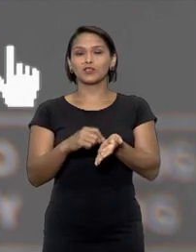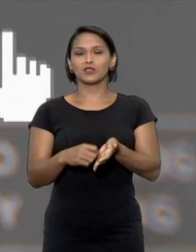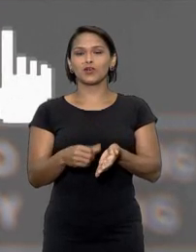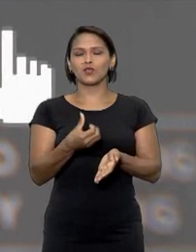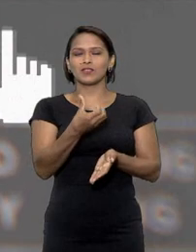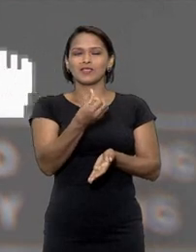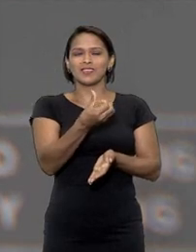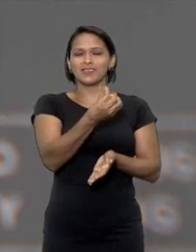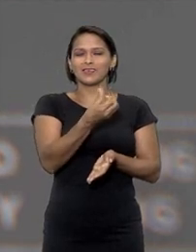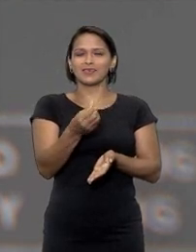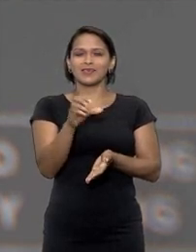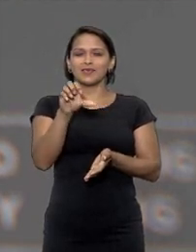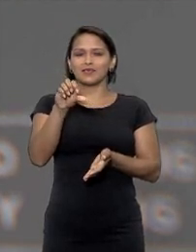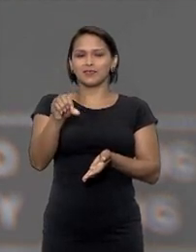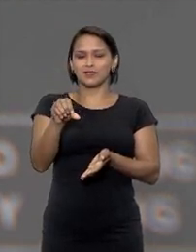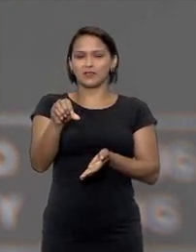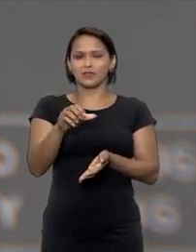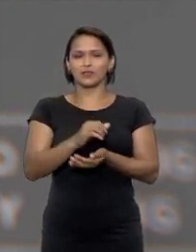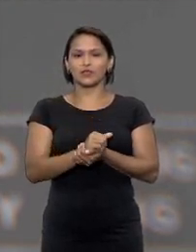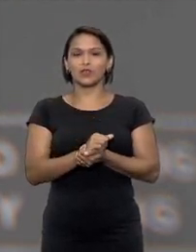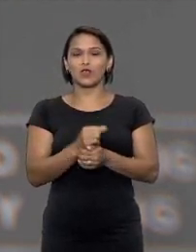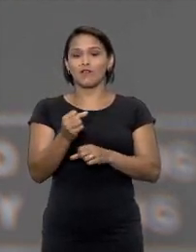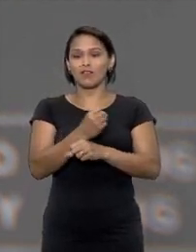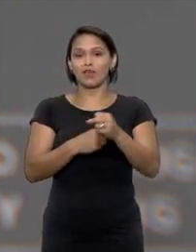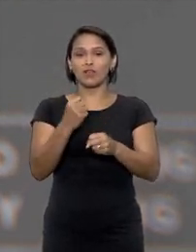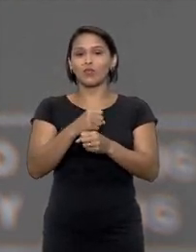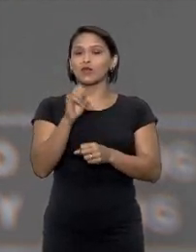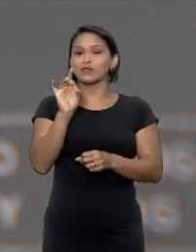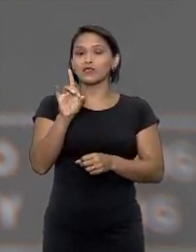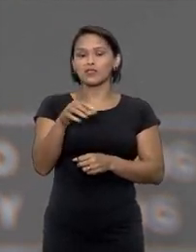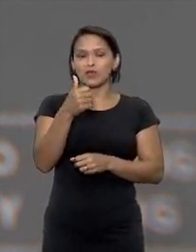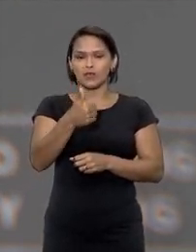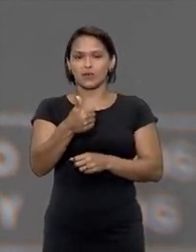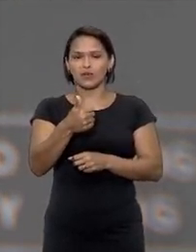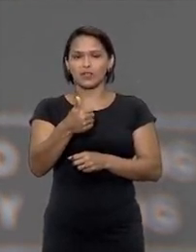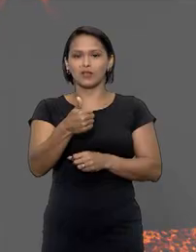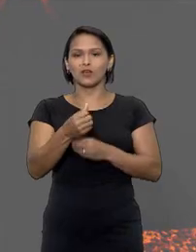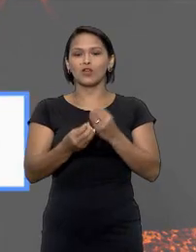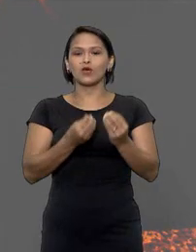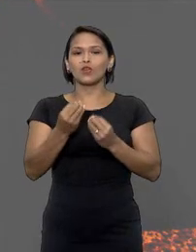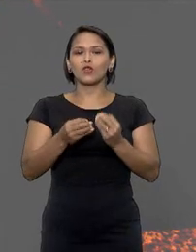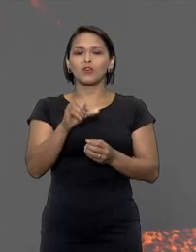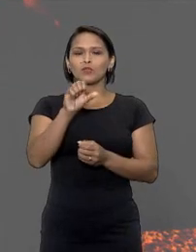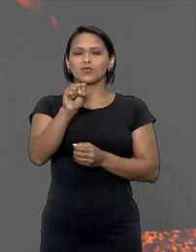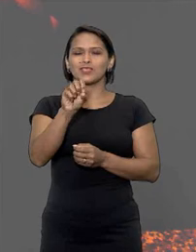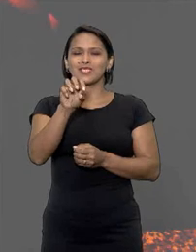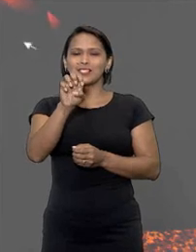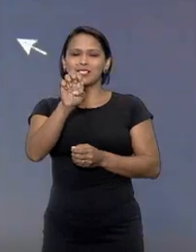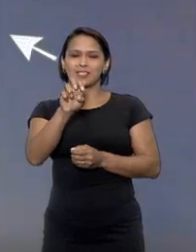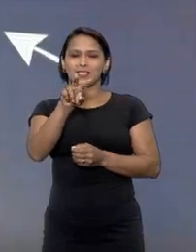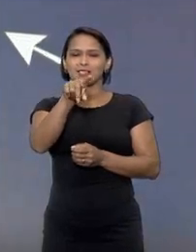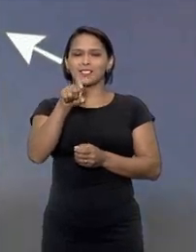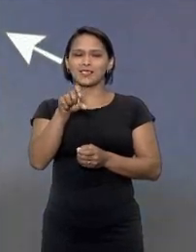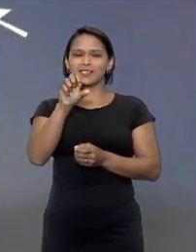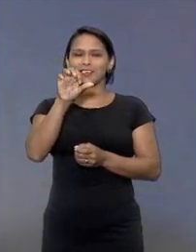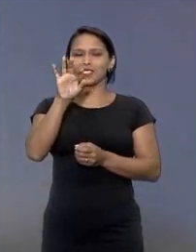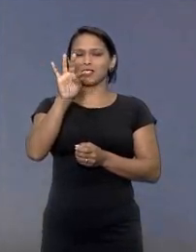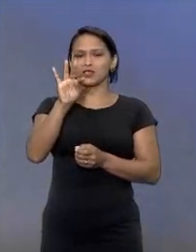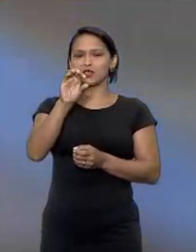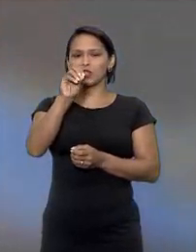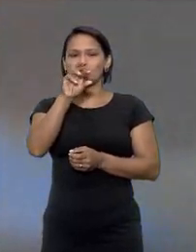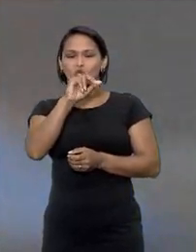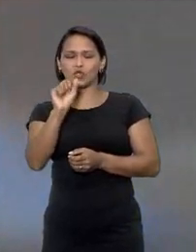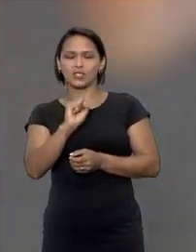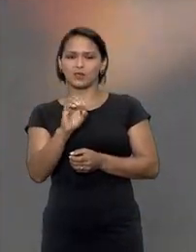669 casos relacionados ao que ficou conhecido popularmente como sextorção, crime em que o